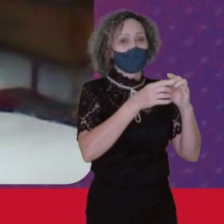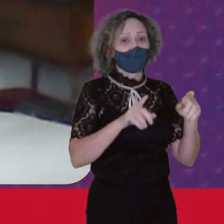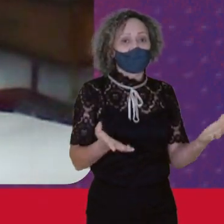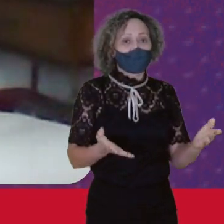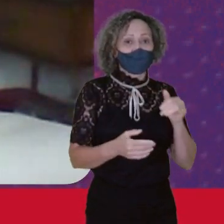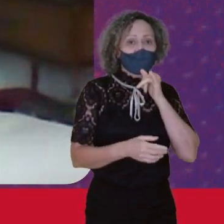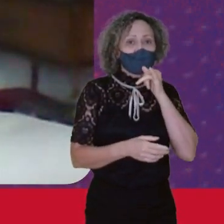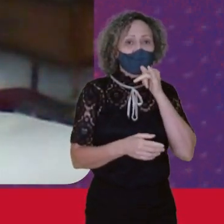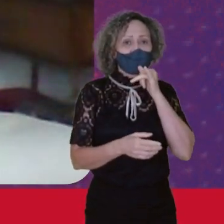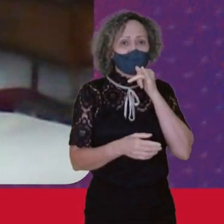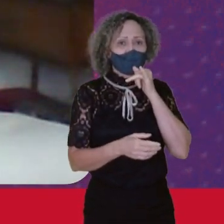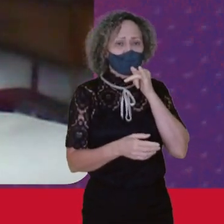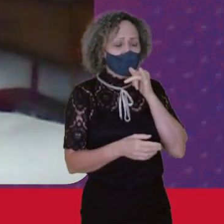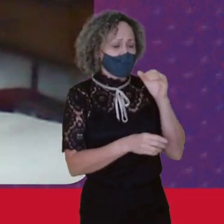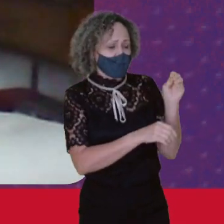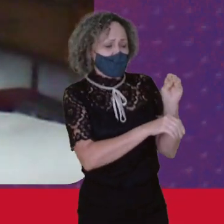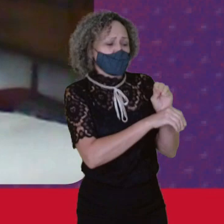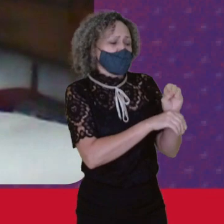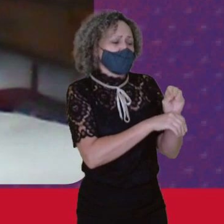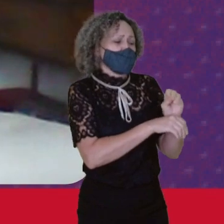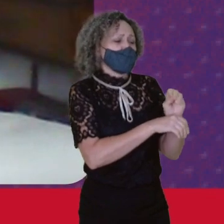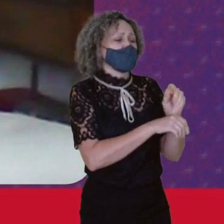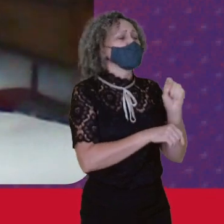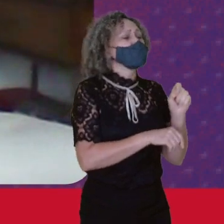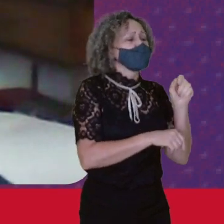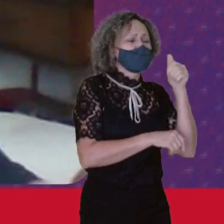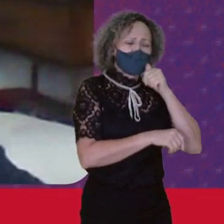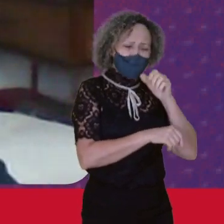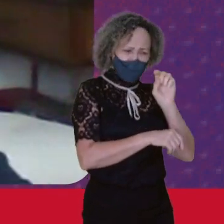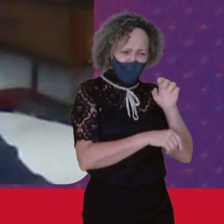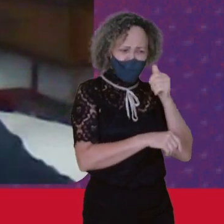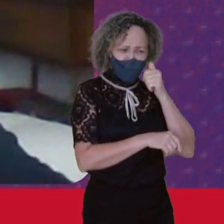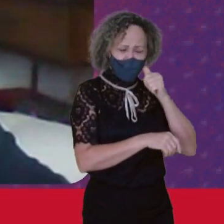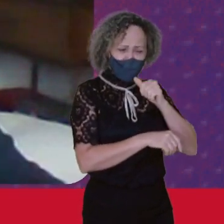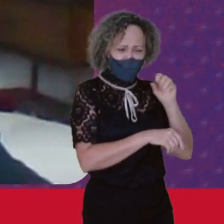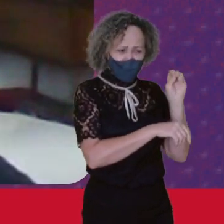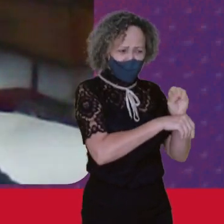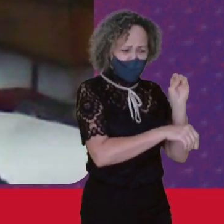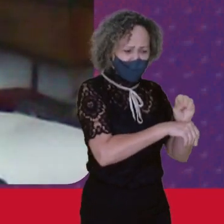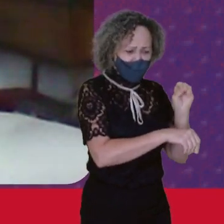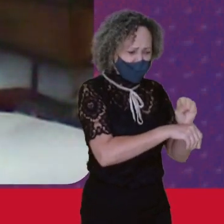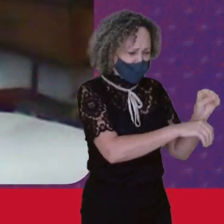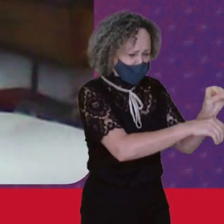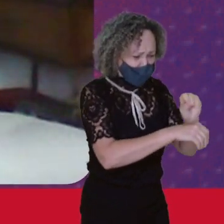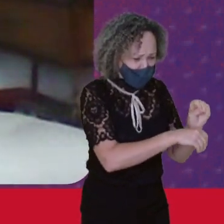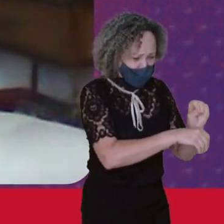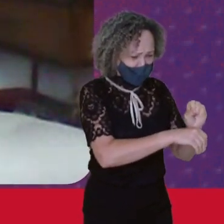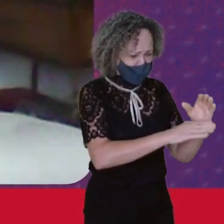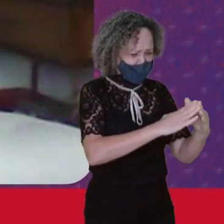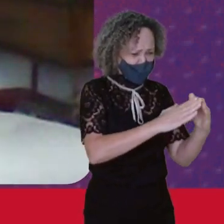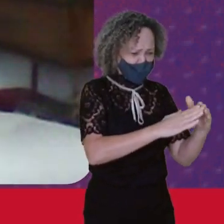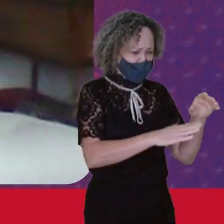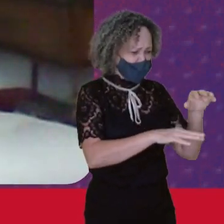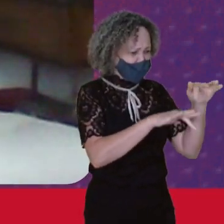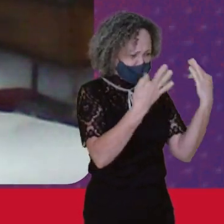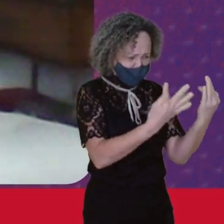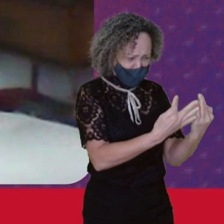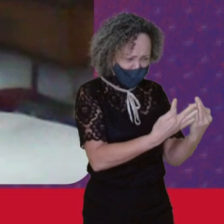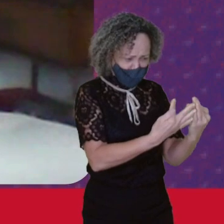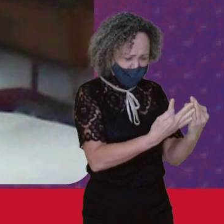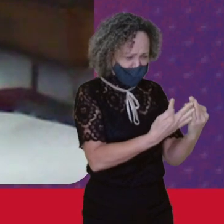Os cuidados Os cuidados Não dá De ser responsabilidade Das mulheres E do âmbito Doméstico Familiar Ele tem que ser Uma